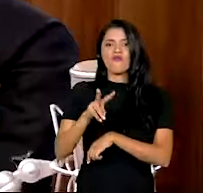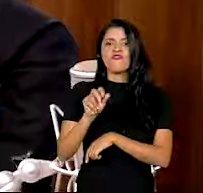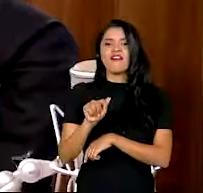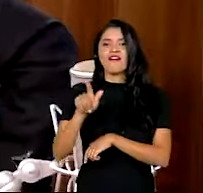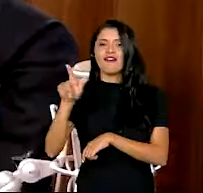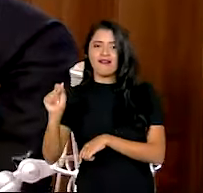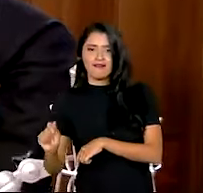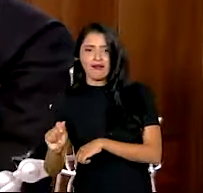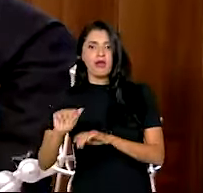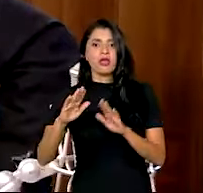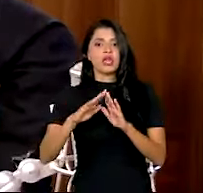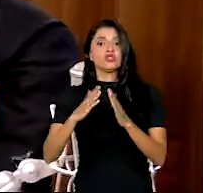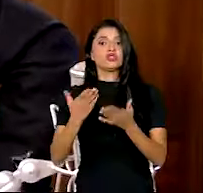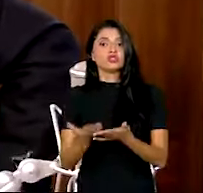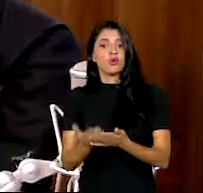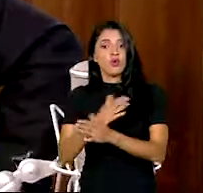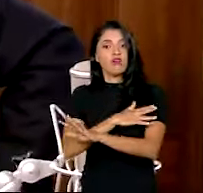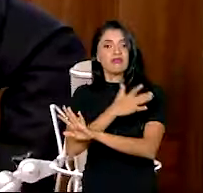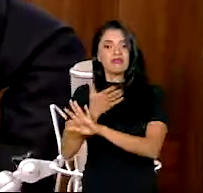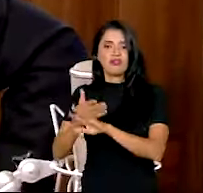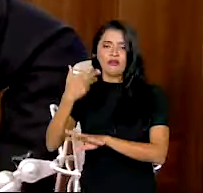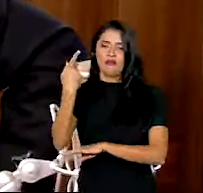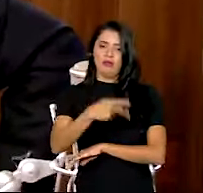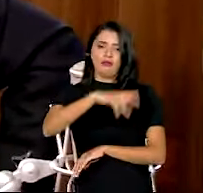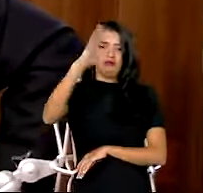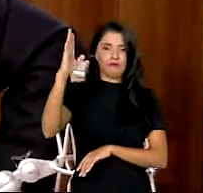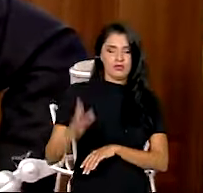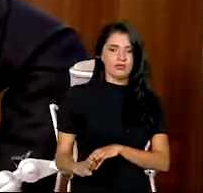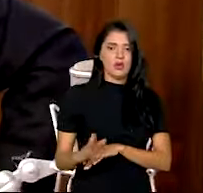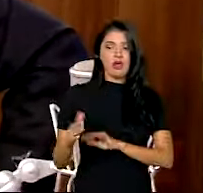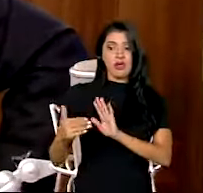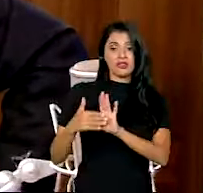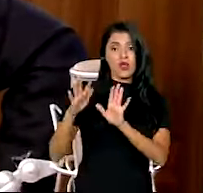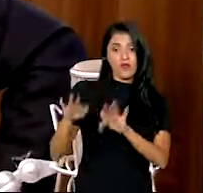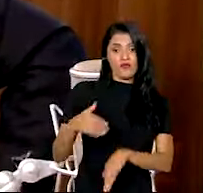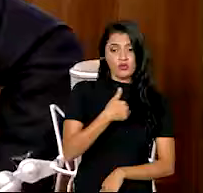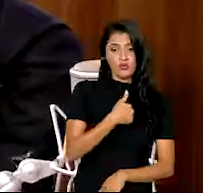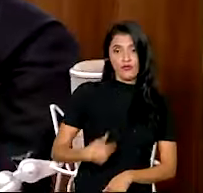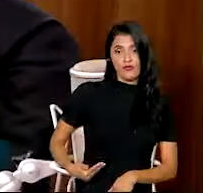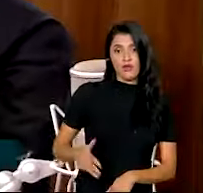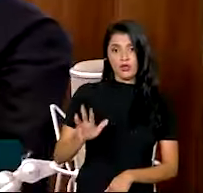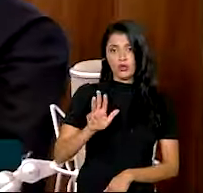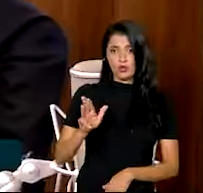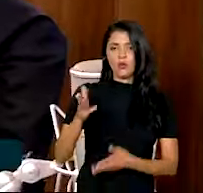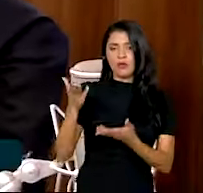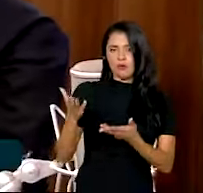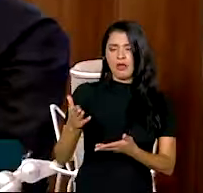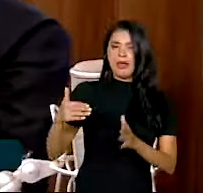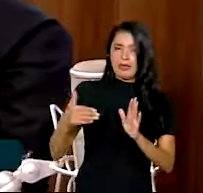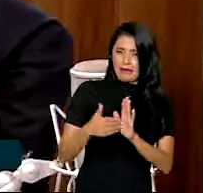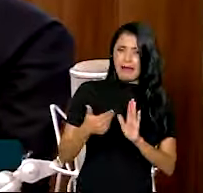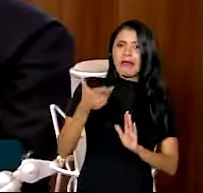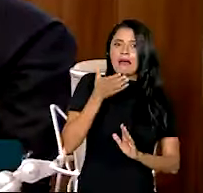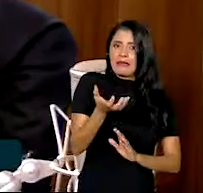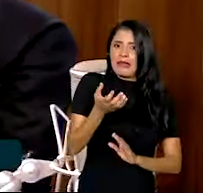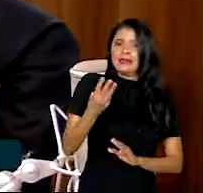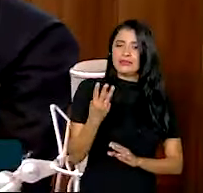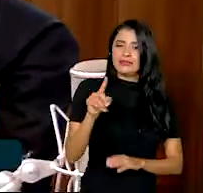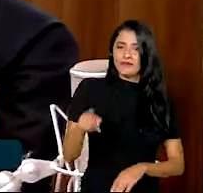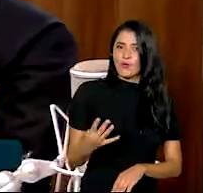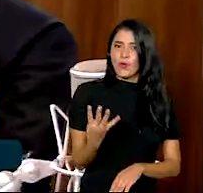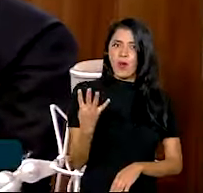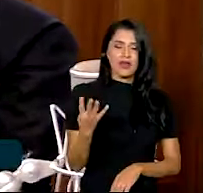integral no Brasil. E até o final do governo do presidente Lula, nós queremos chegar a 3,4, 3,6 milhões